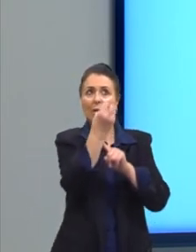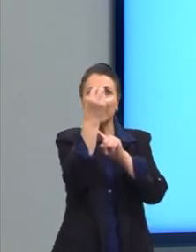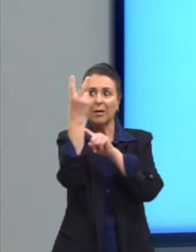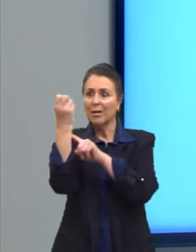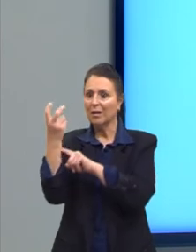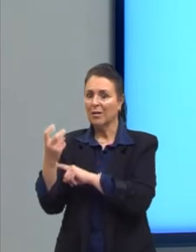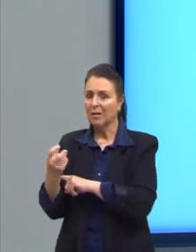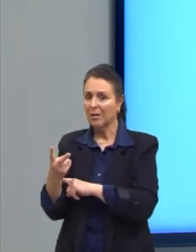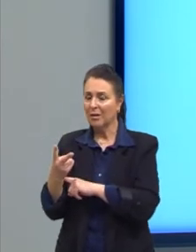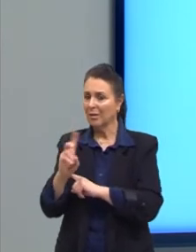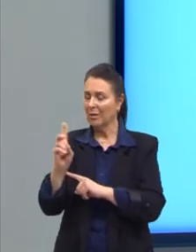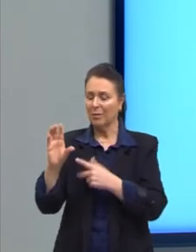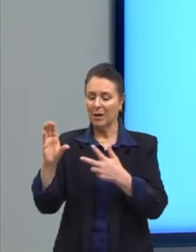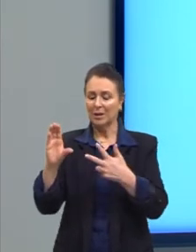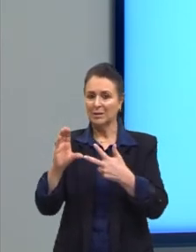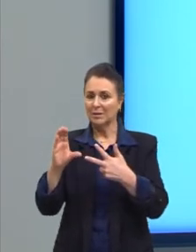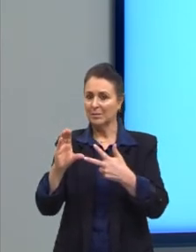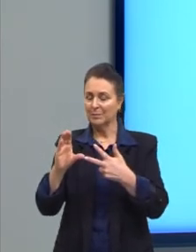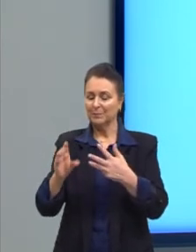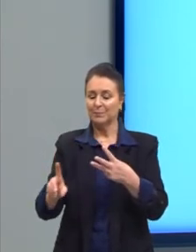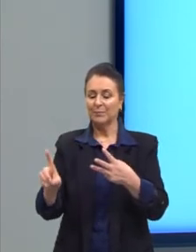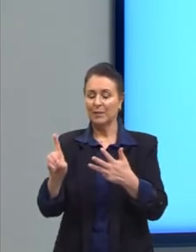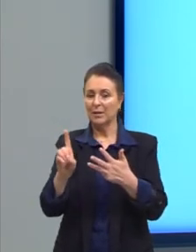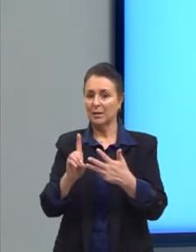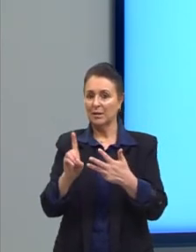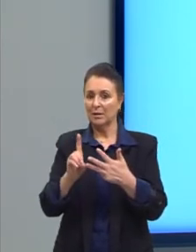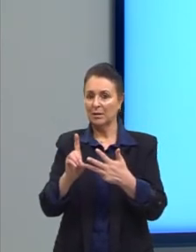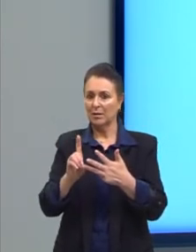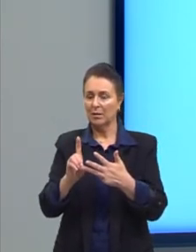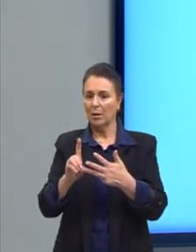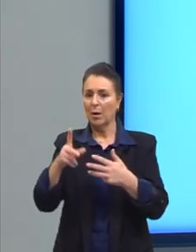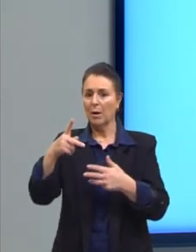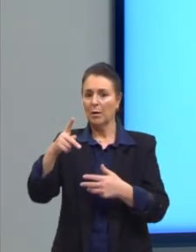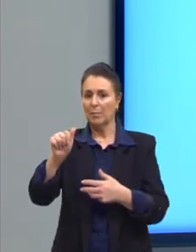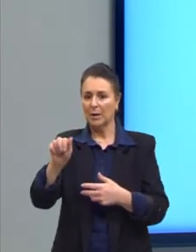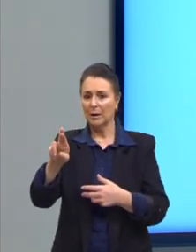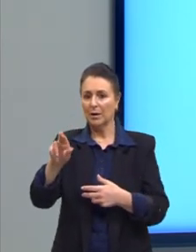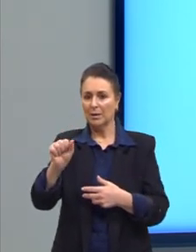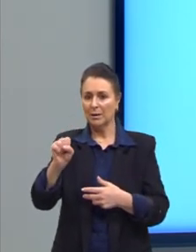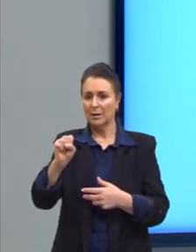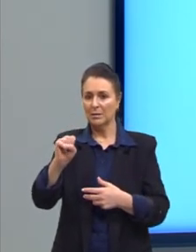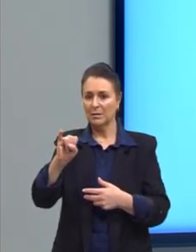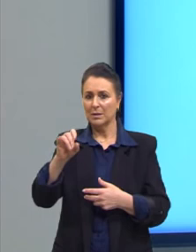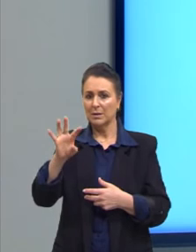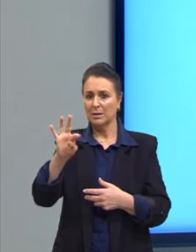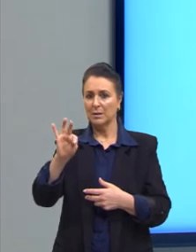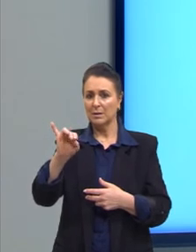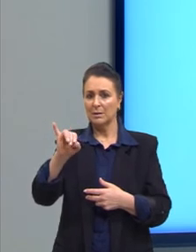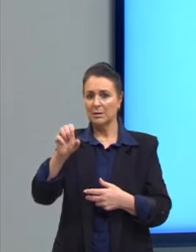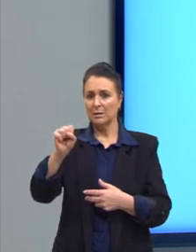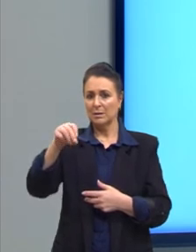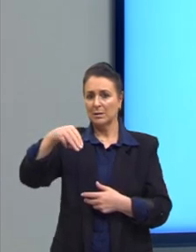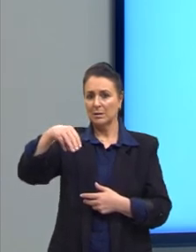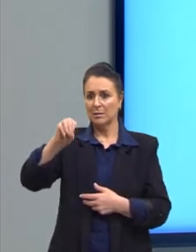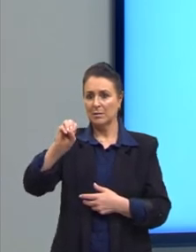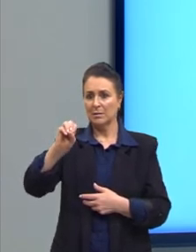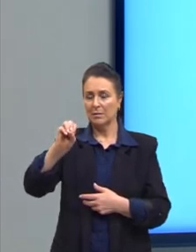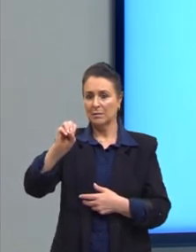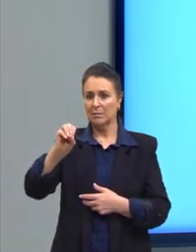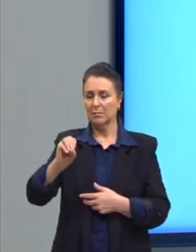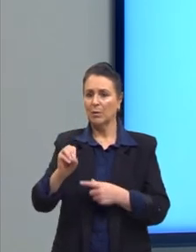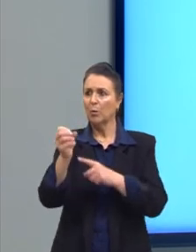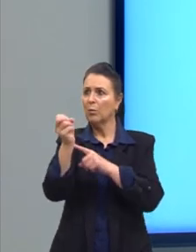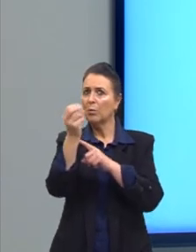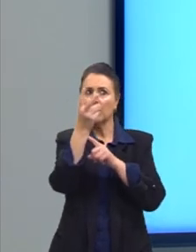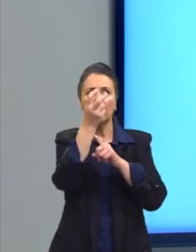Então, não é a letra C. Letra D, parasitismo. Será que é um parasitismo? Bom, nesse caso, né, os vagalumes,